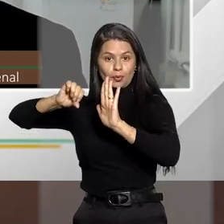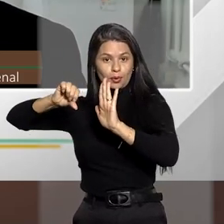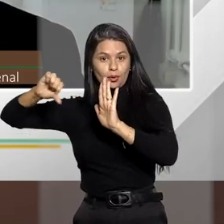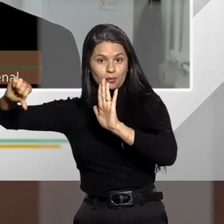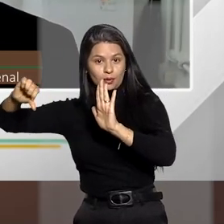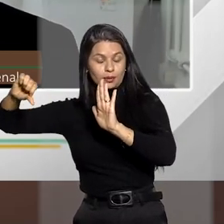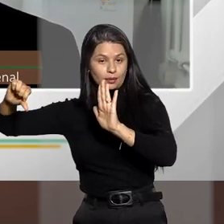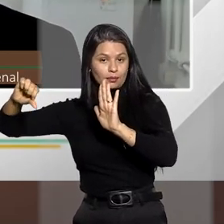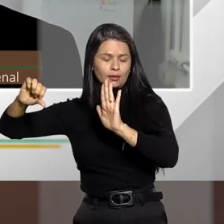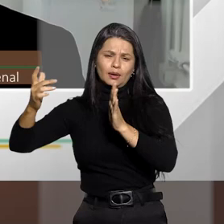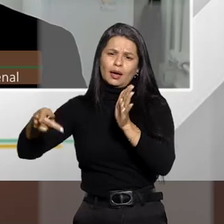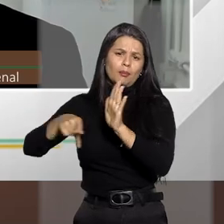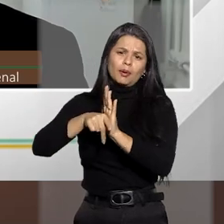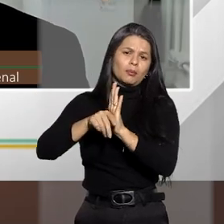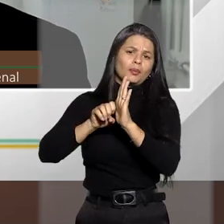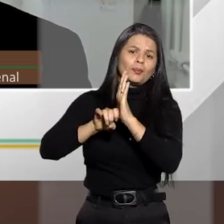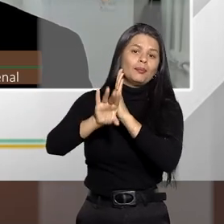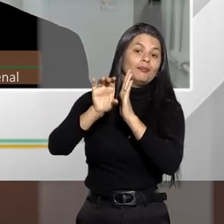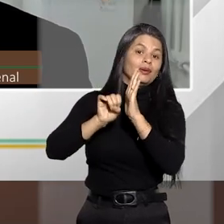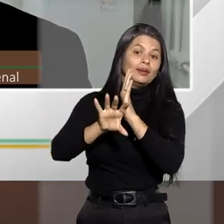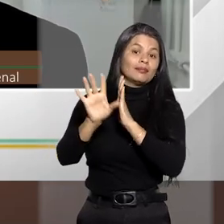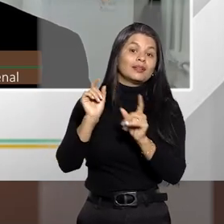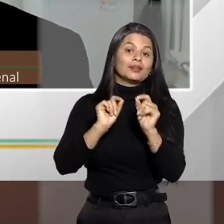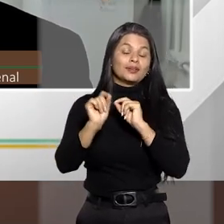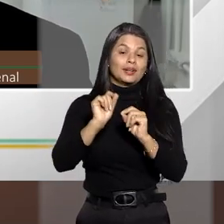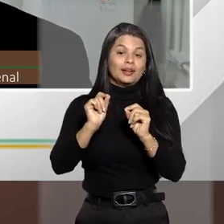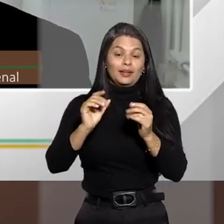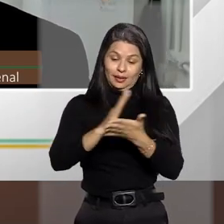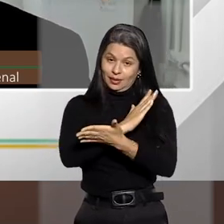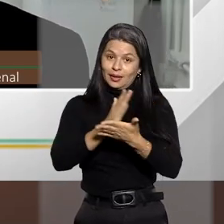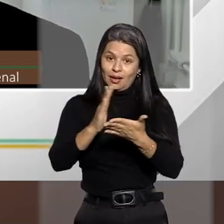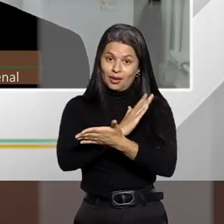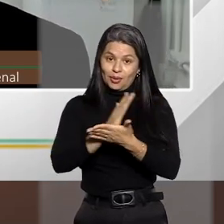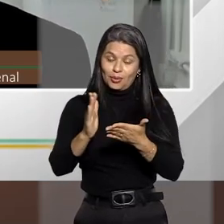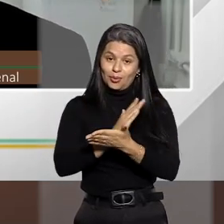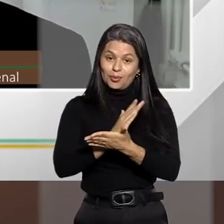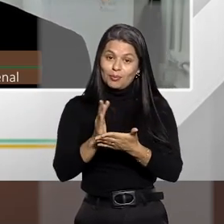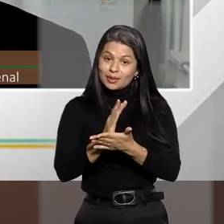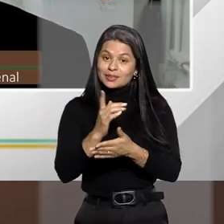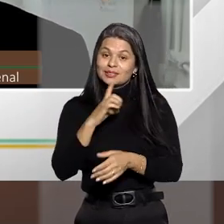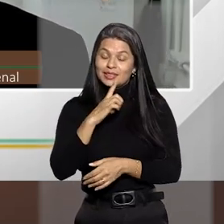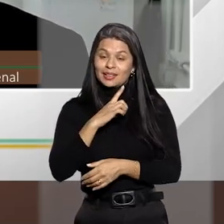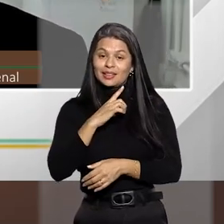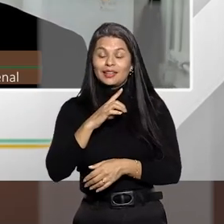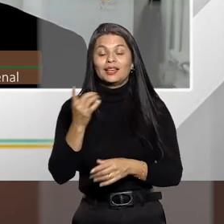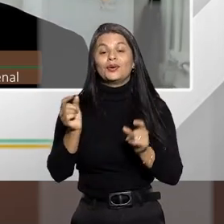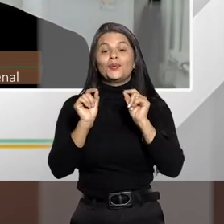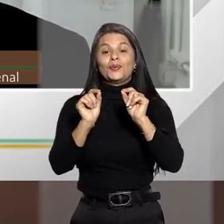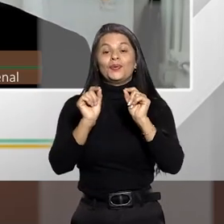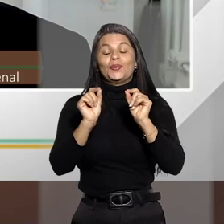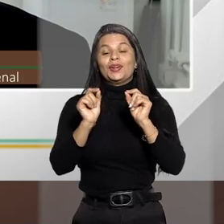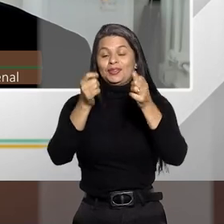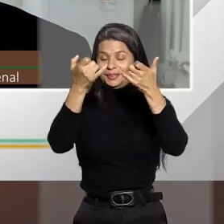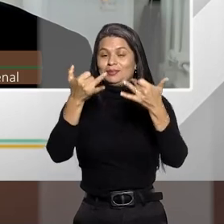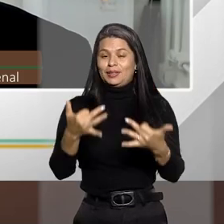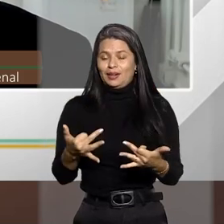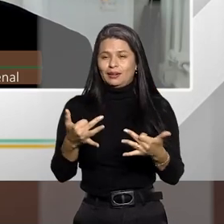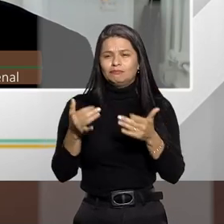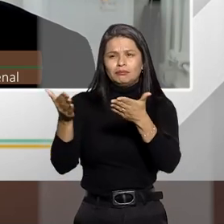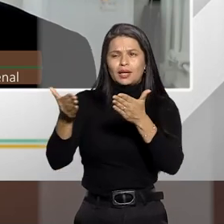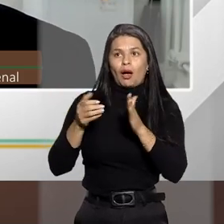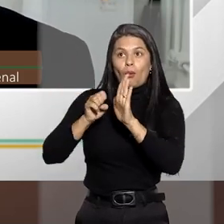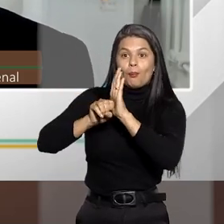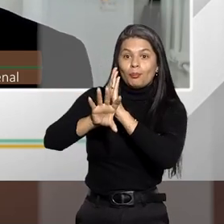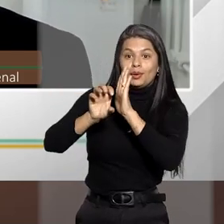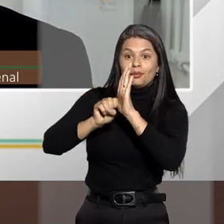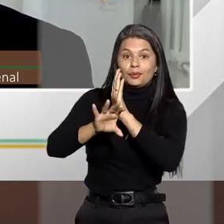benefício, né? Que, em muitas vezes, ela até traz um benefício